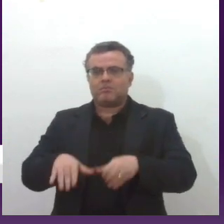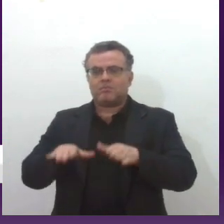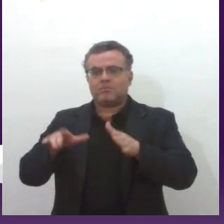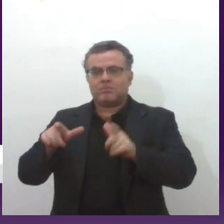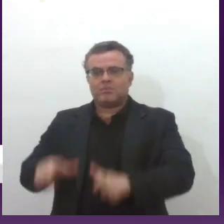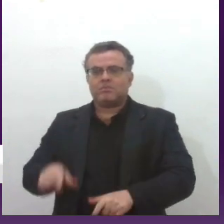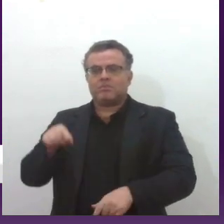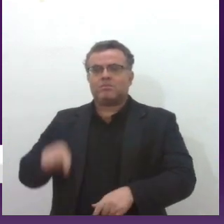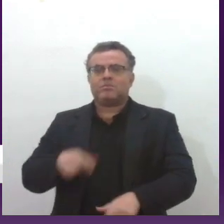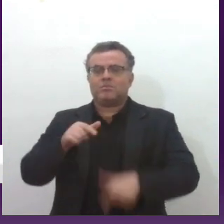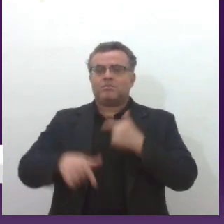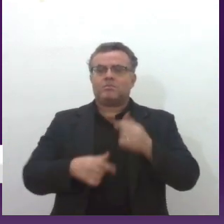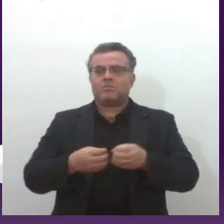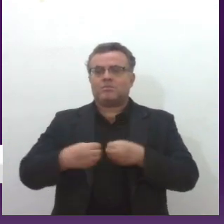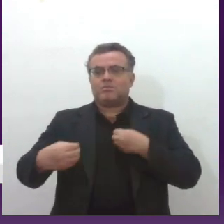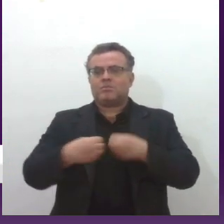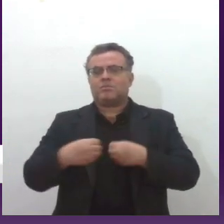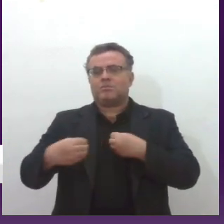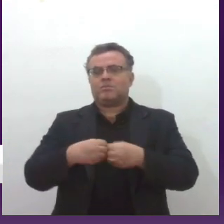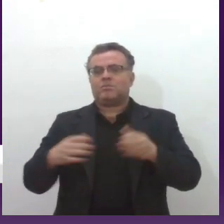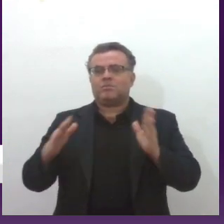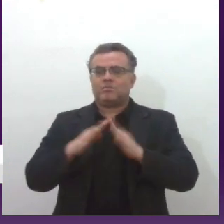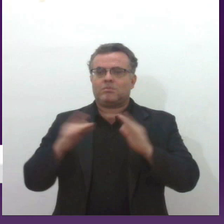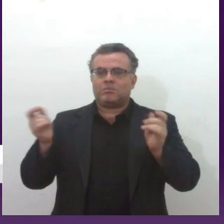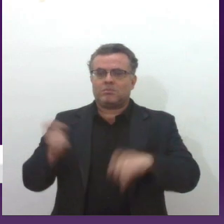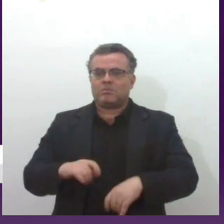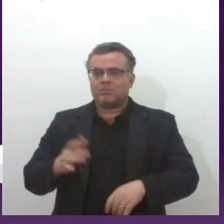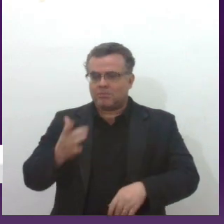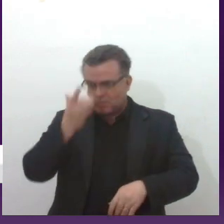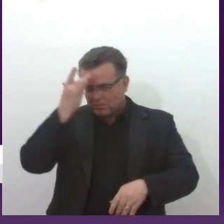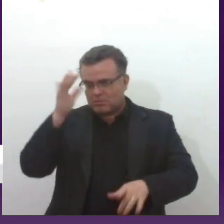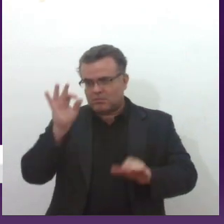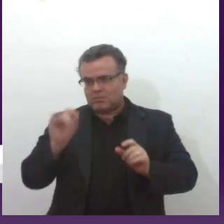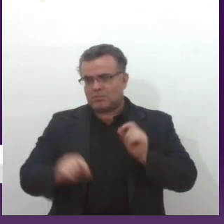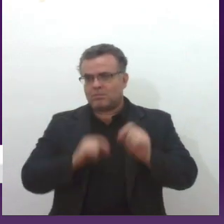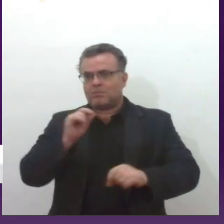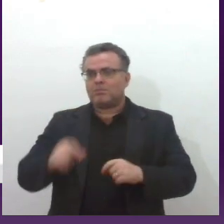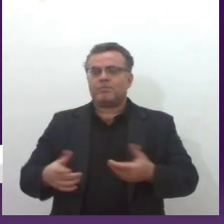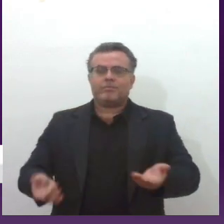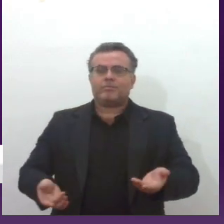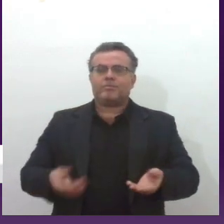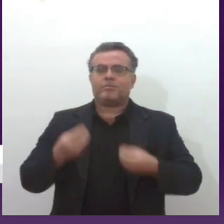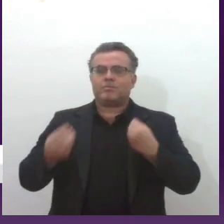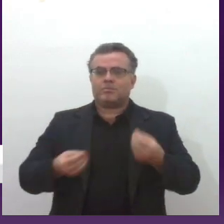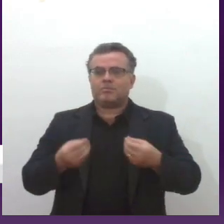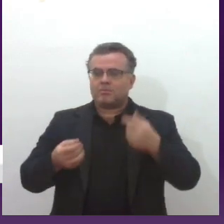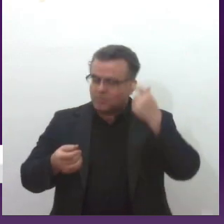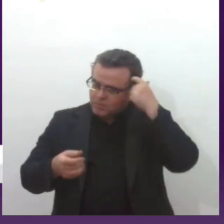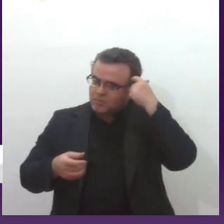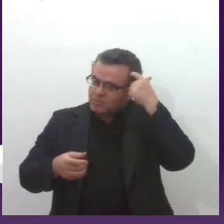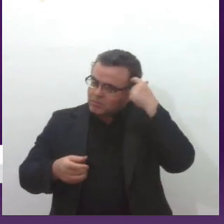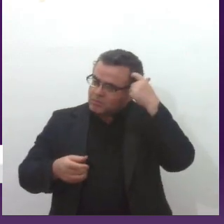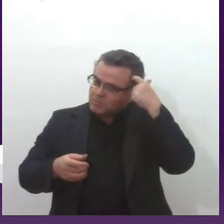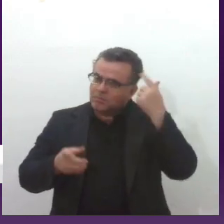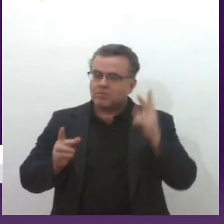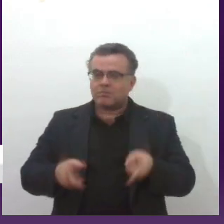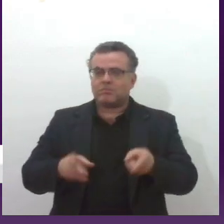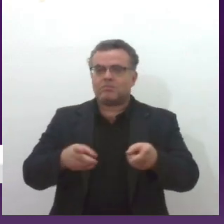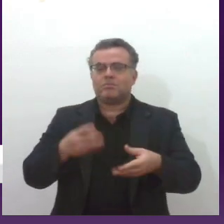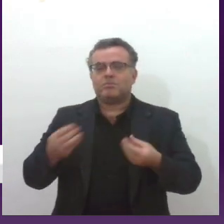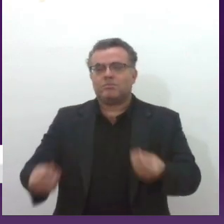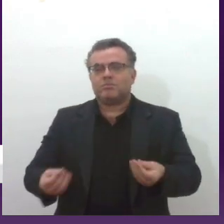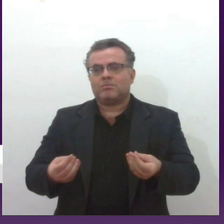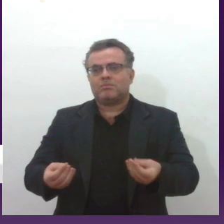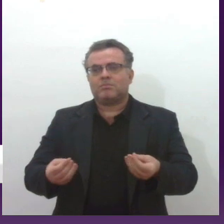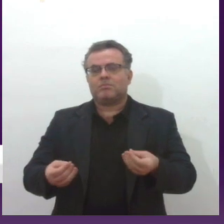que de trabalho próximo à sua residência para poder facilitar a amamentação do seu filho. Então, quer queira, quer não, isso já foi um avanço, mas eu não